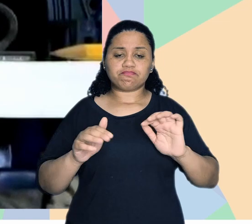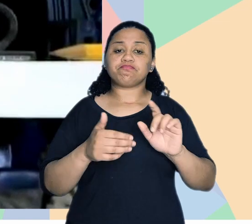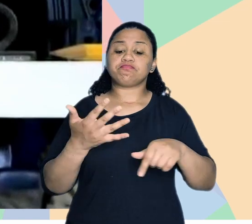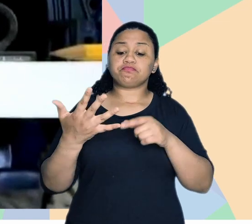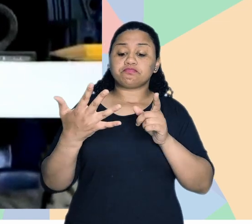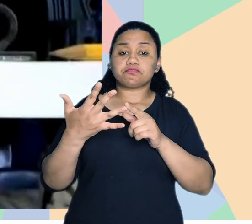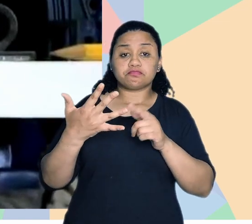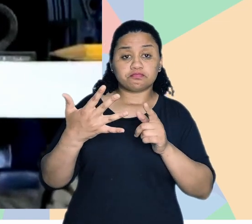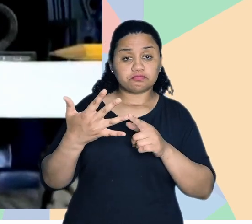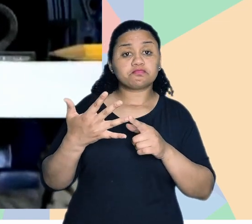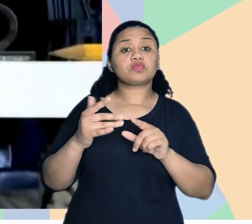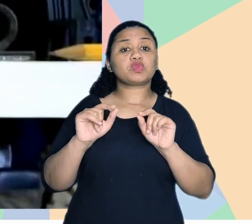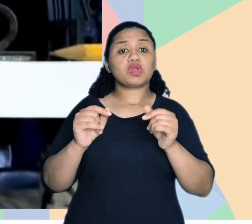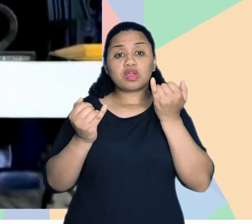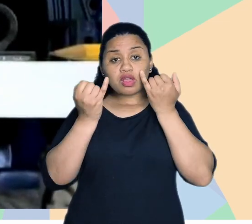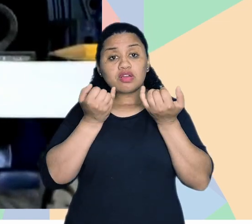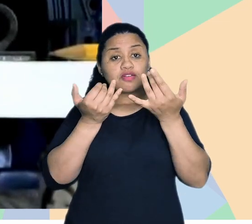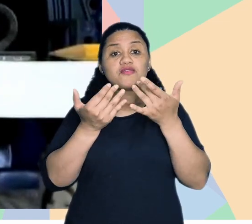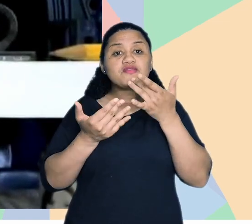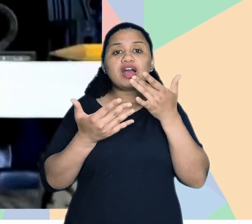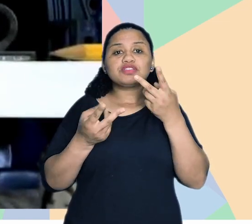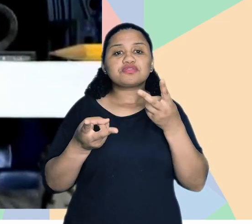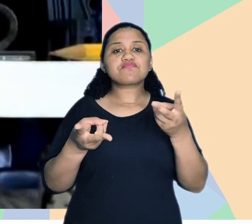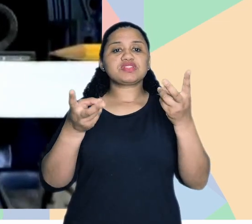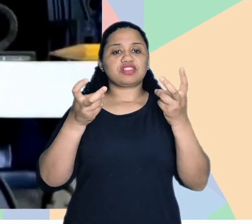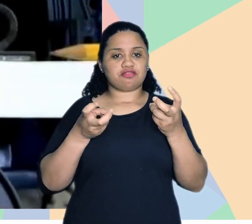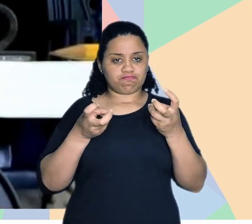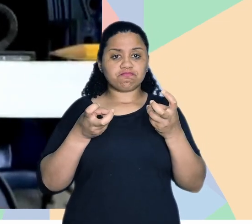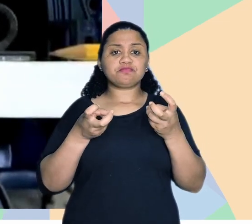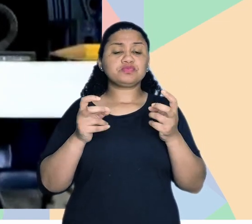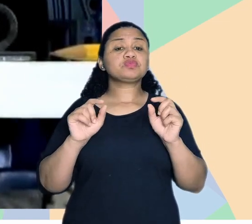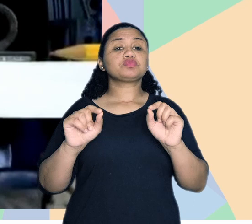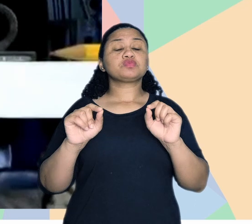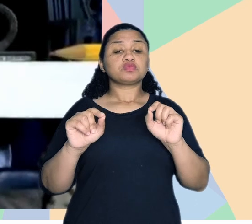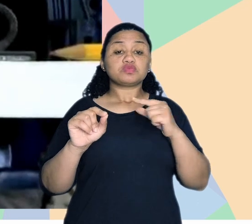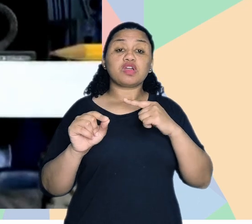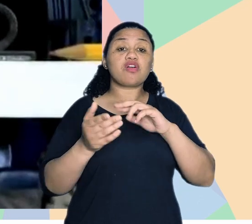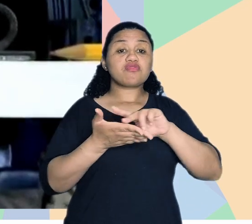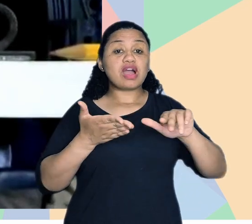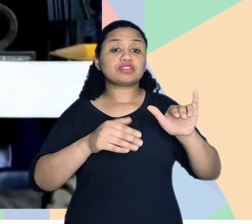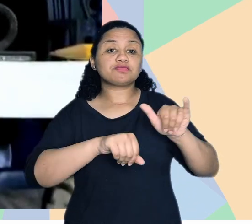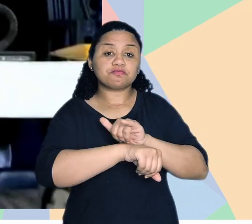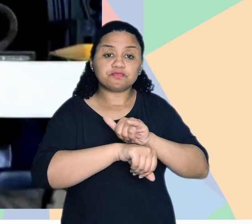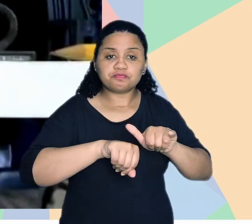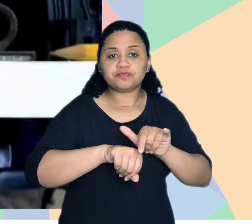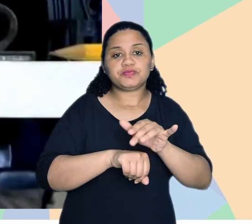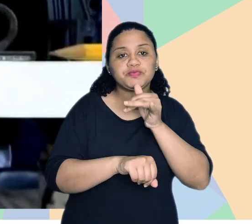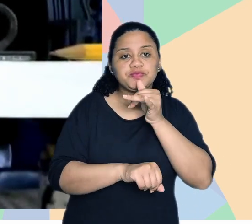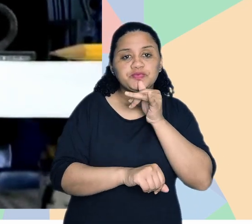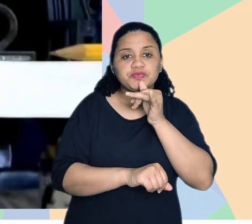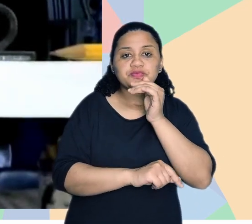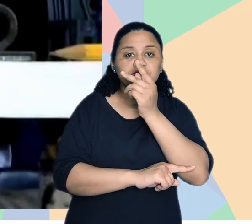O quarto princípio é informação de fácil percepção. Então, são os diferentes meios para que,